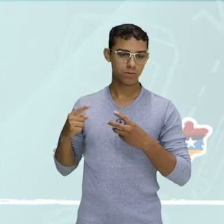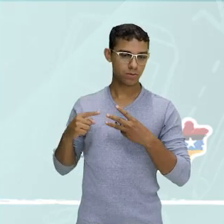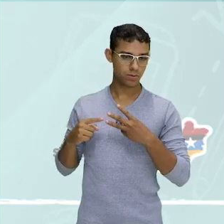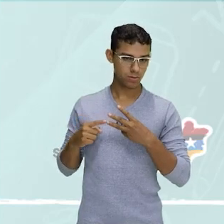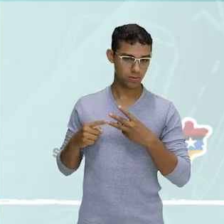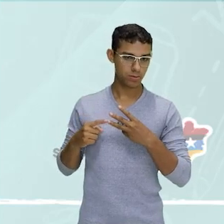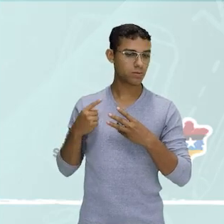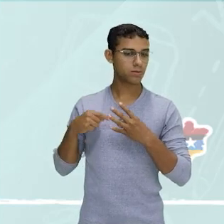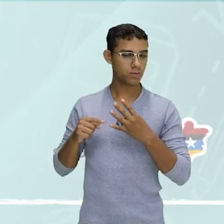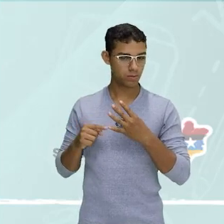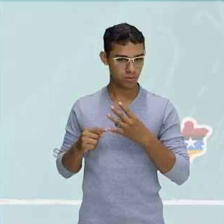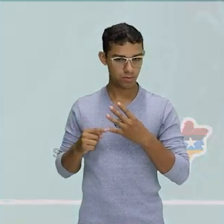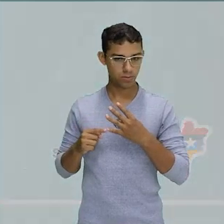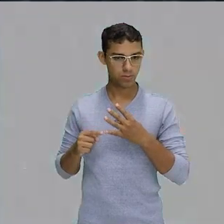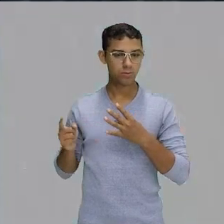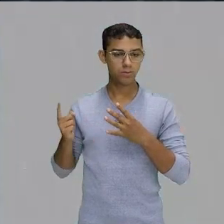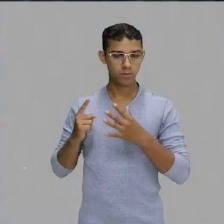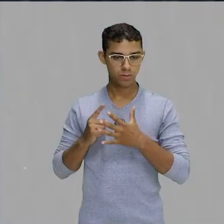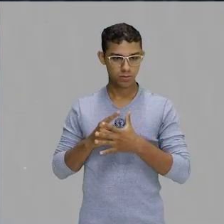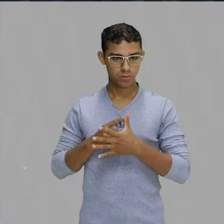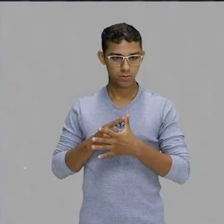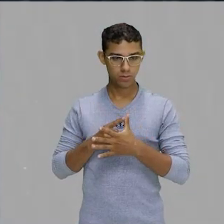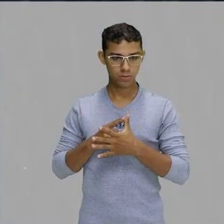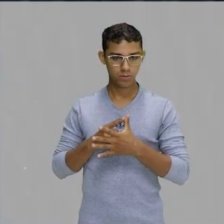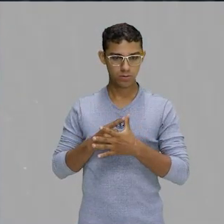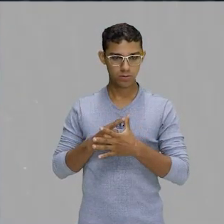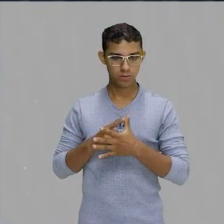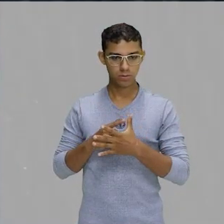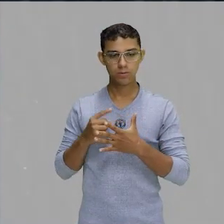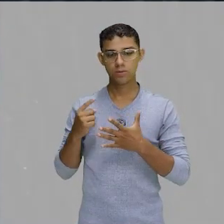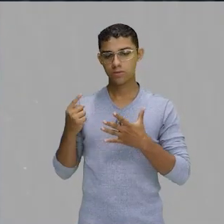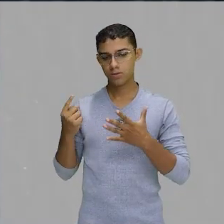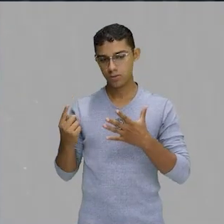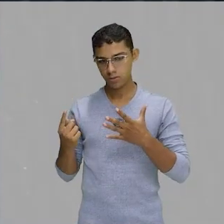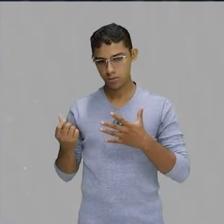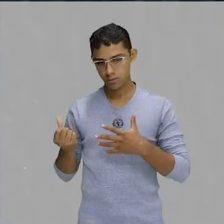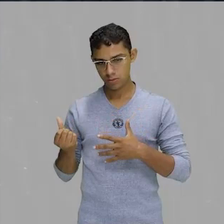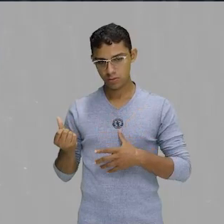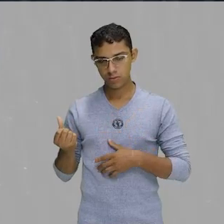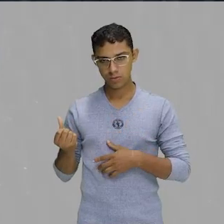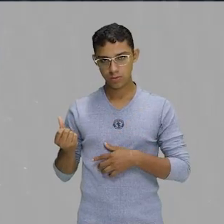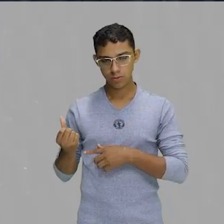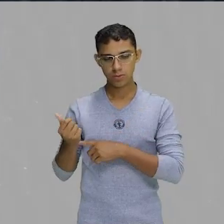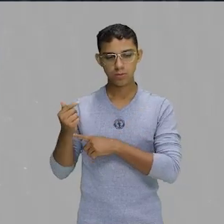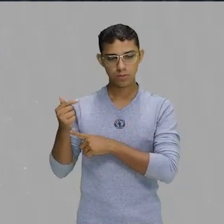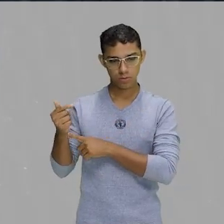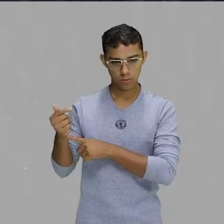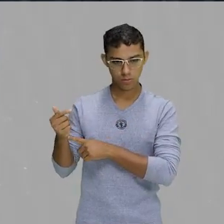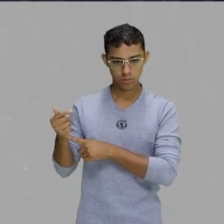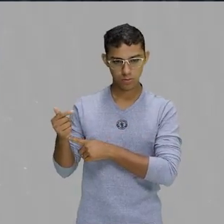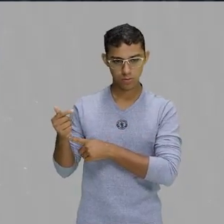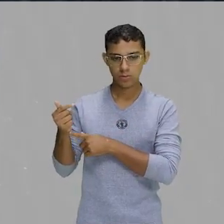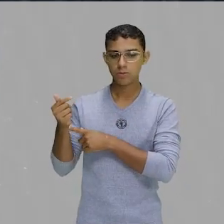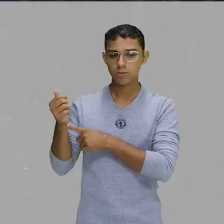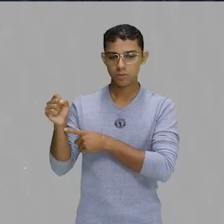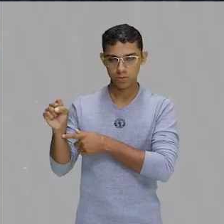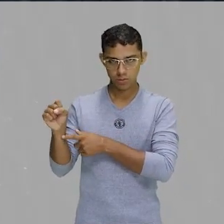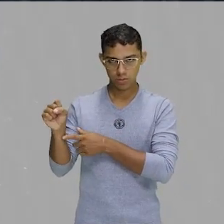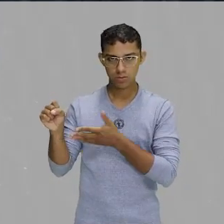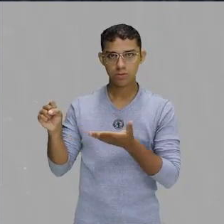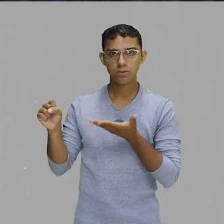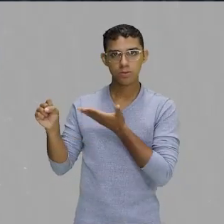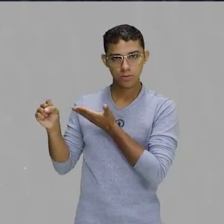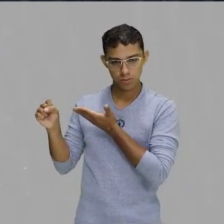Fã de tus fotos, Fiel, Baila comigo, Location, Diplomático e